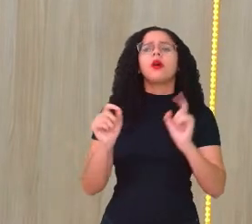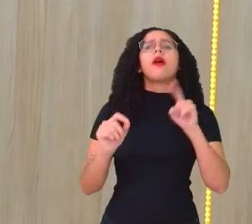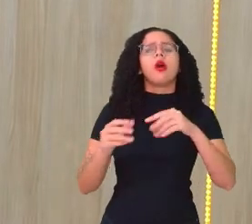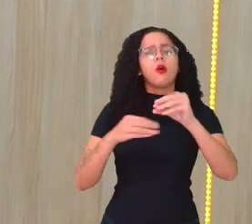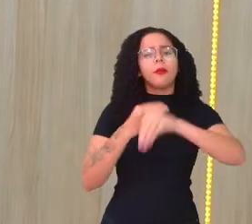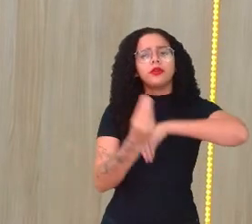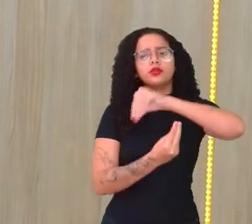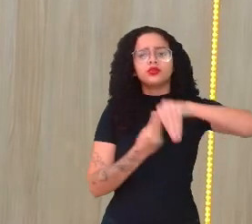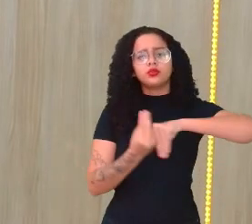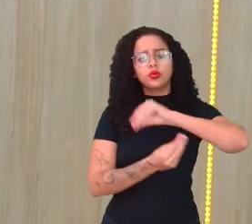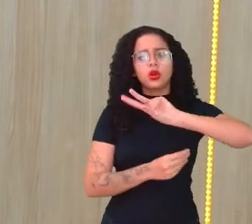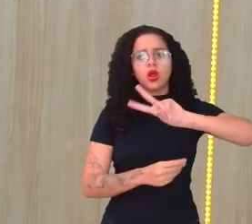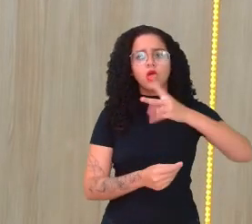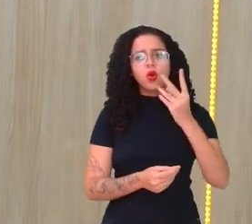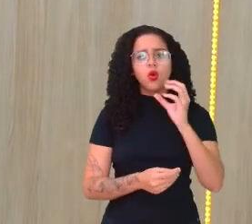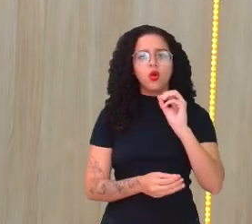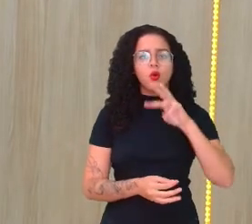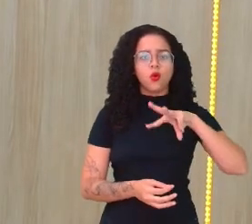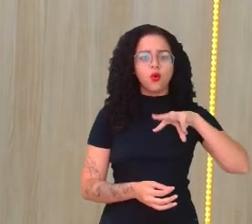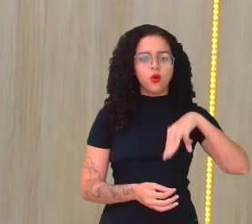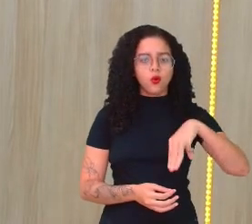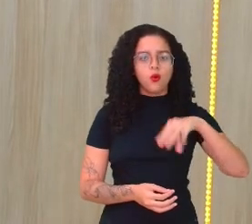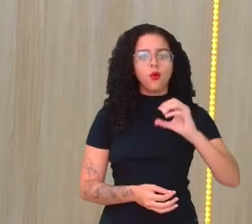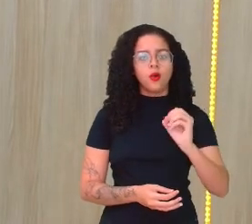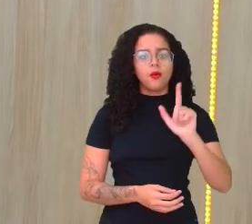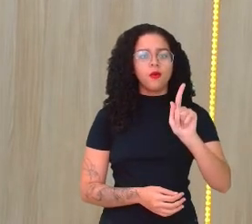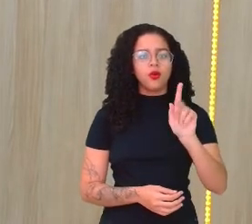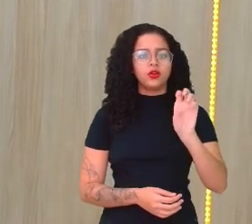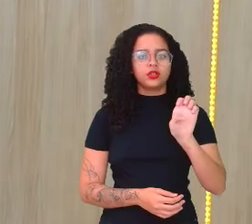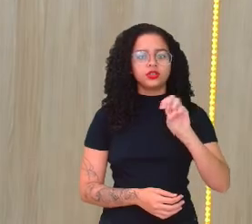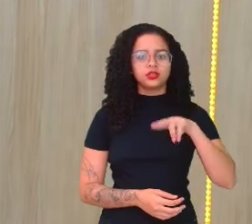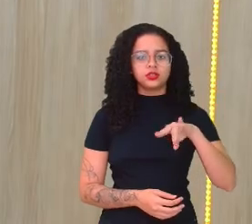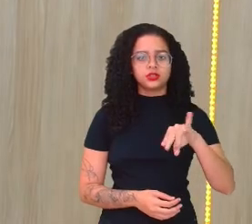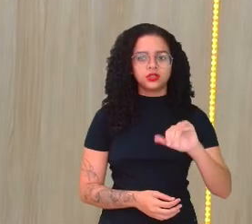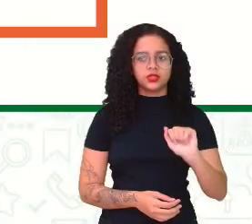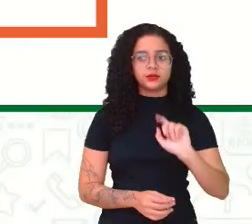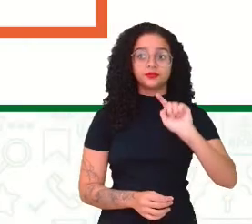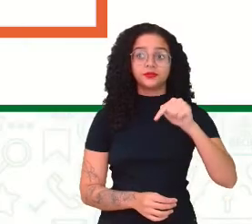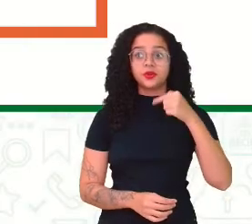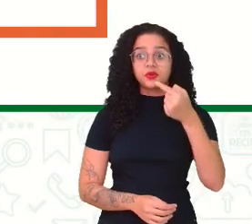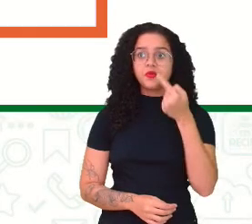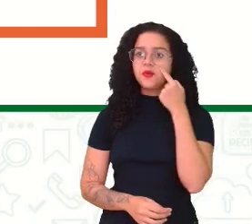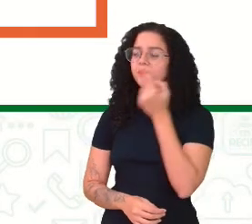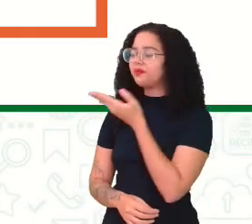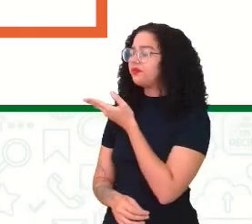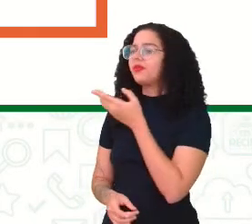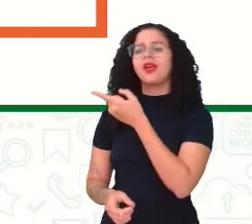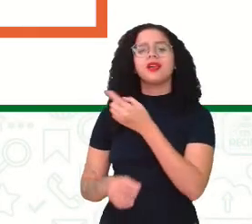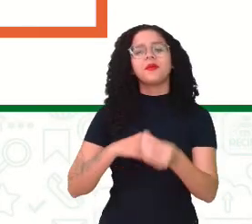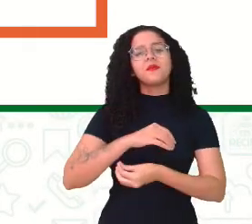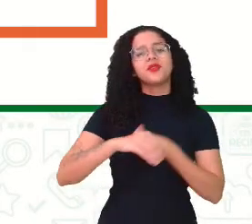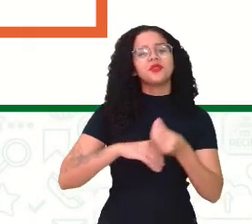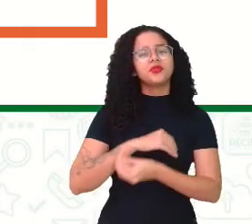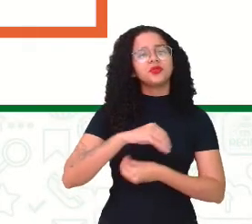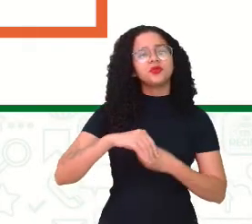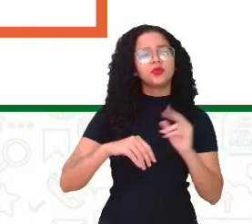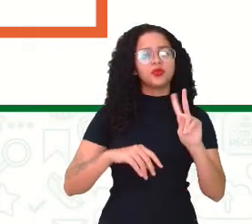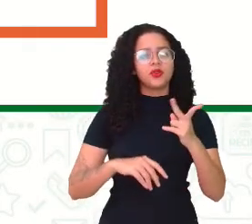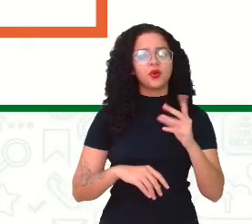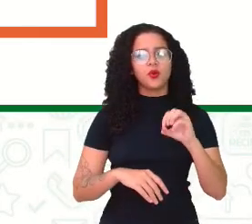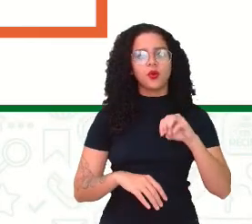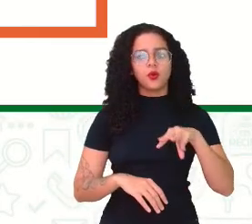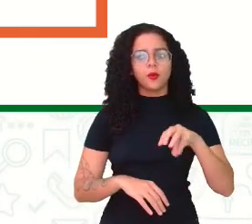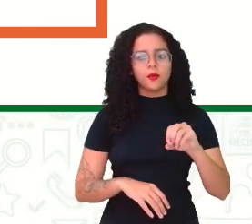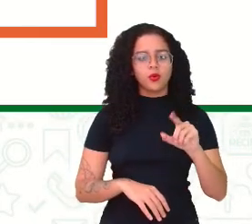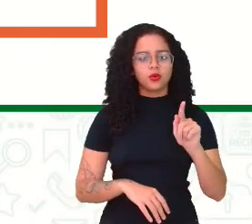Ela tem uma fase só, tá certo? Passando para o próximo. Então, essa mistura homogênea, ela é também